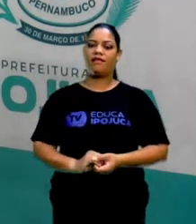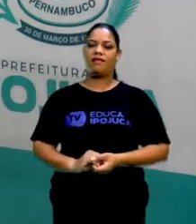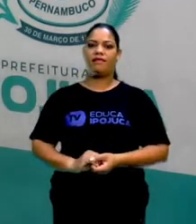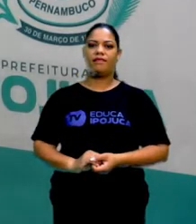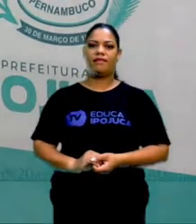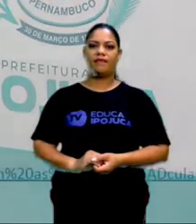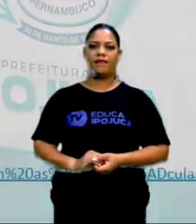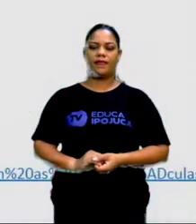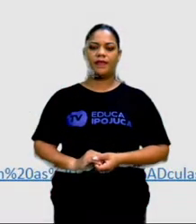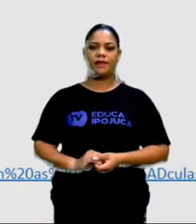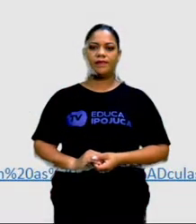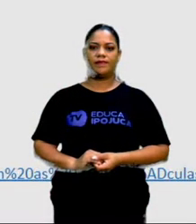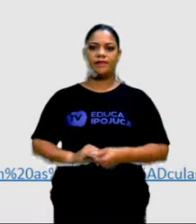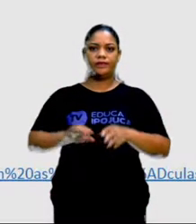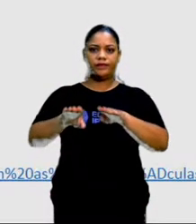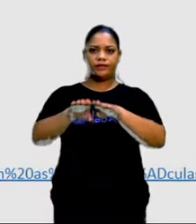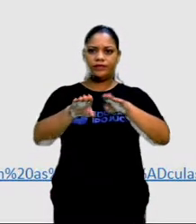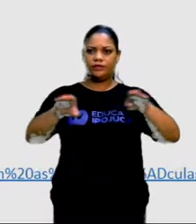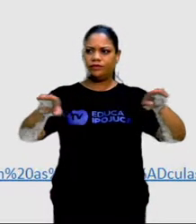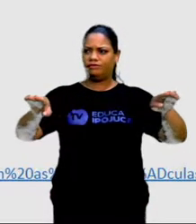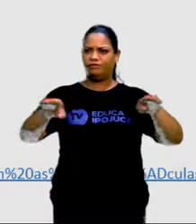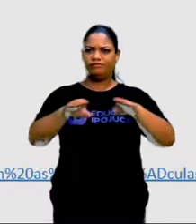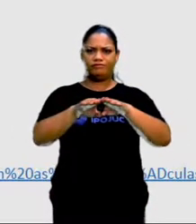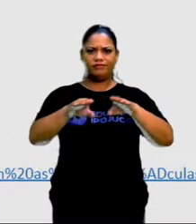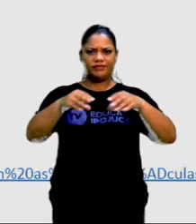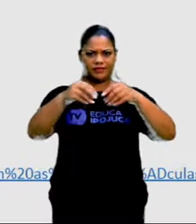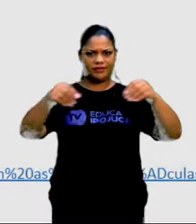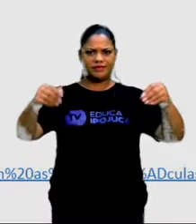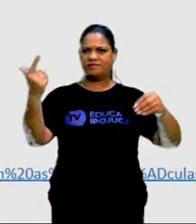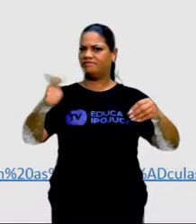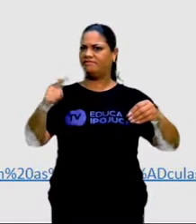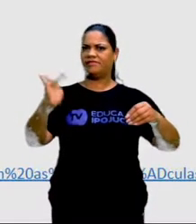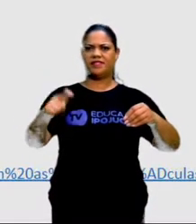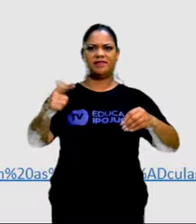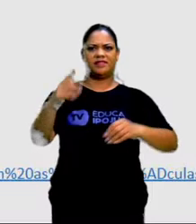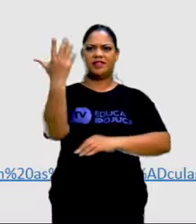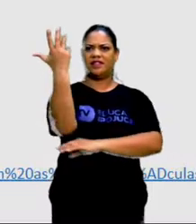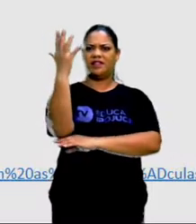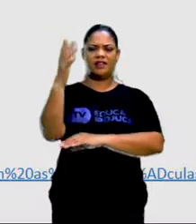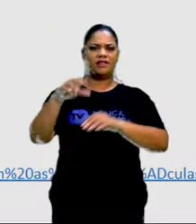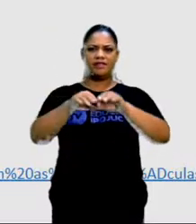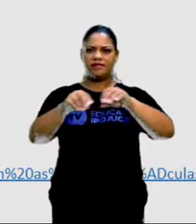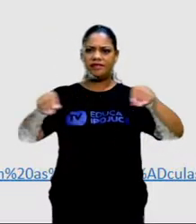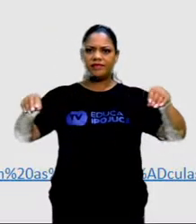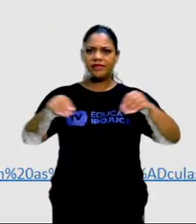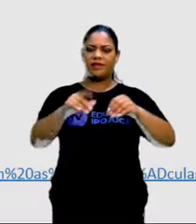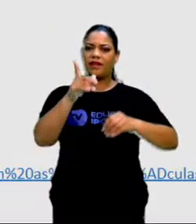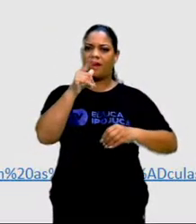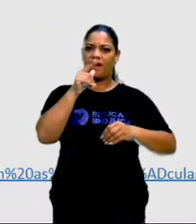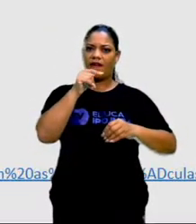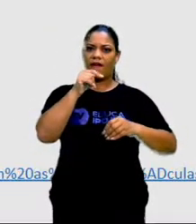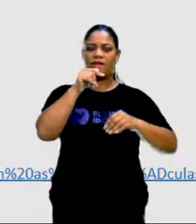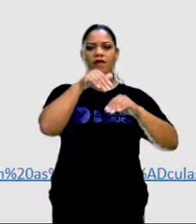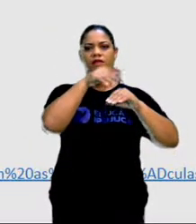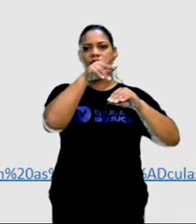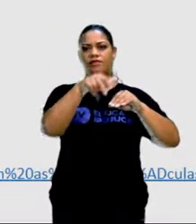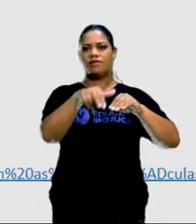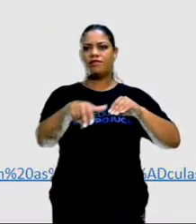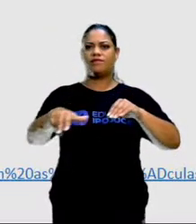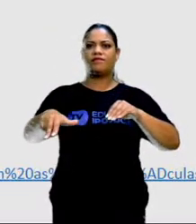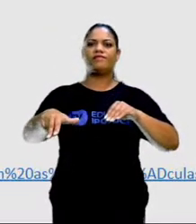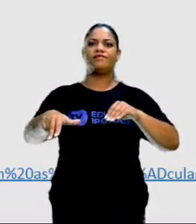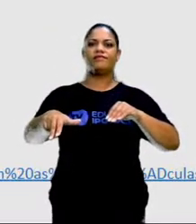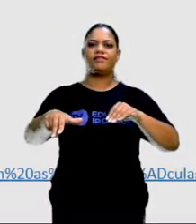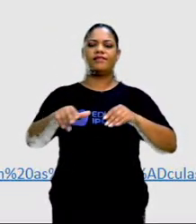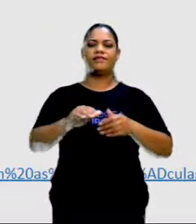Em uma superfície sem árvores, grande parte das águas fluviais, ela escorre para a superfície do